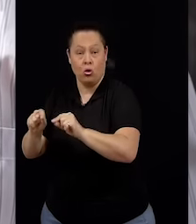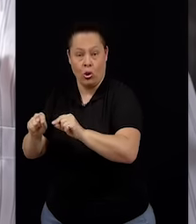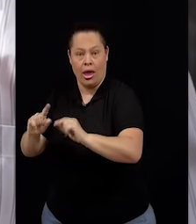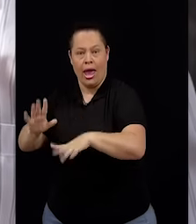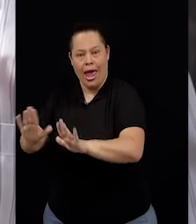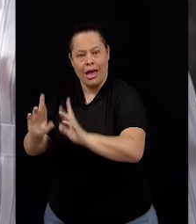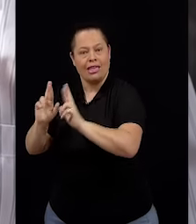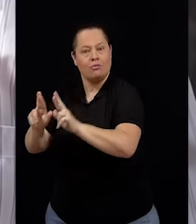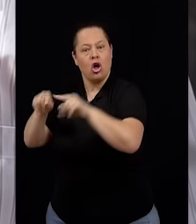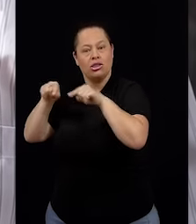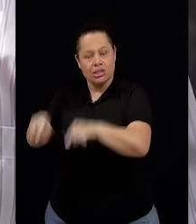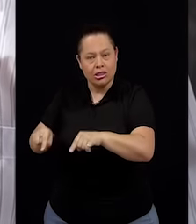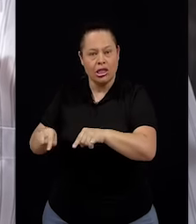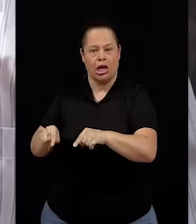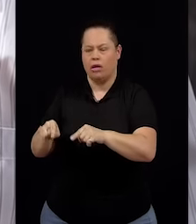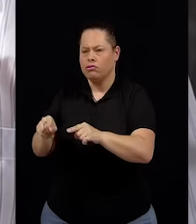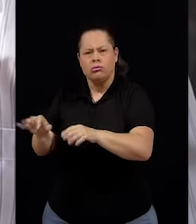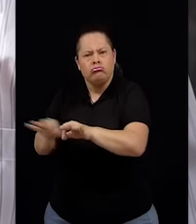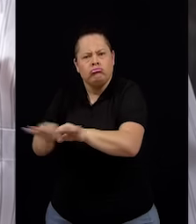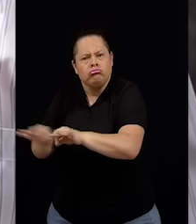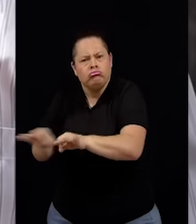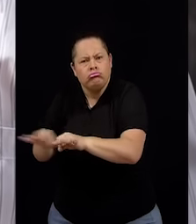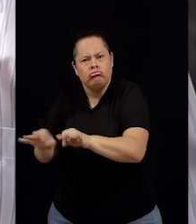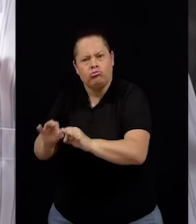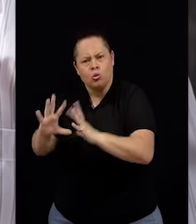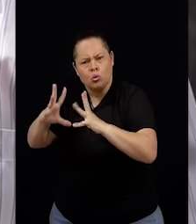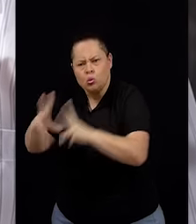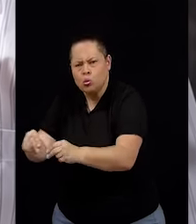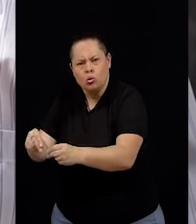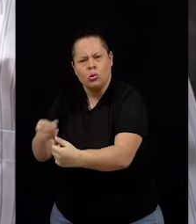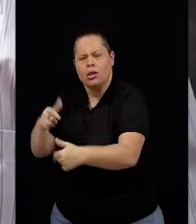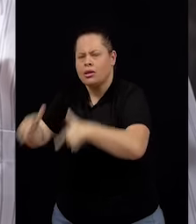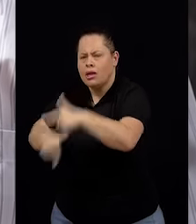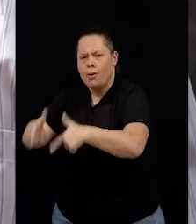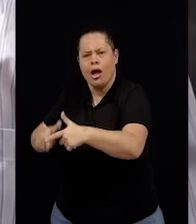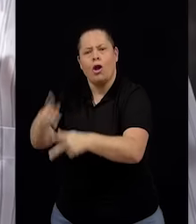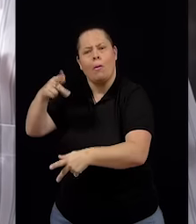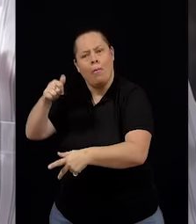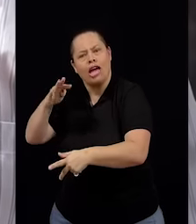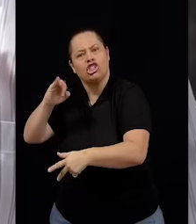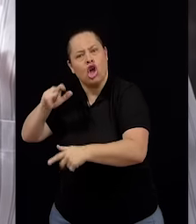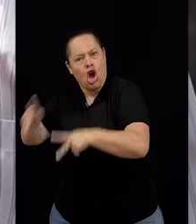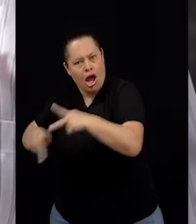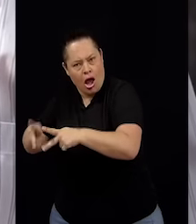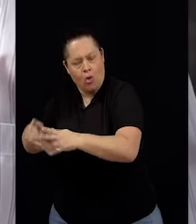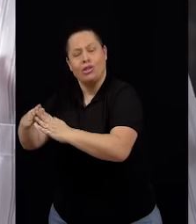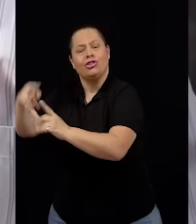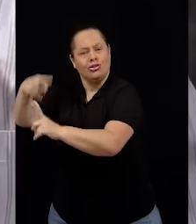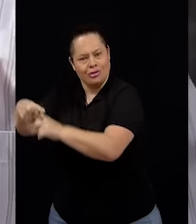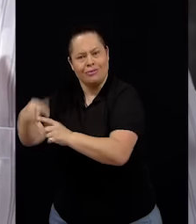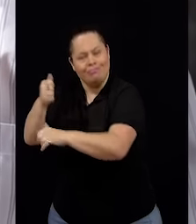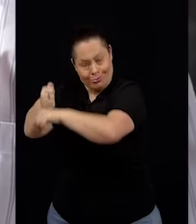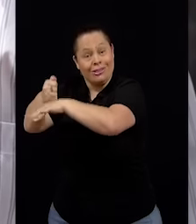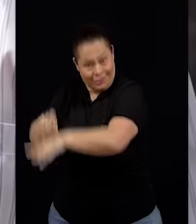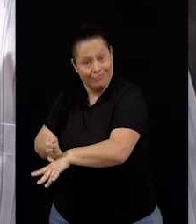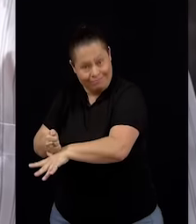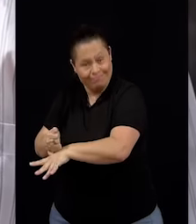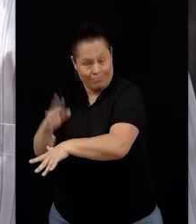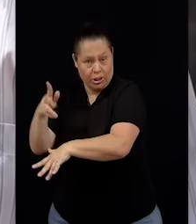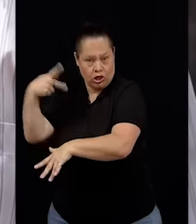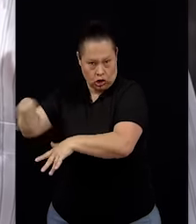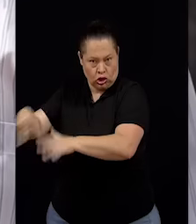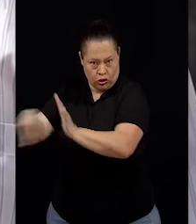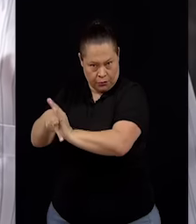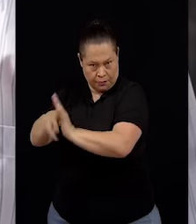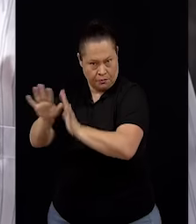organiza toda a pastoral, a ação evangelizadora da Arquidiocese, na perspectiva daquilo que as Assembleias